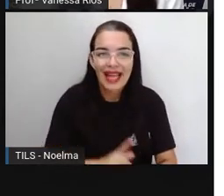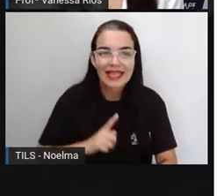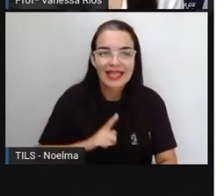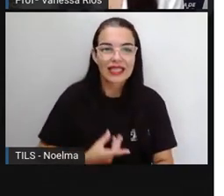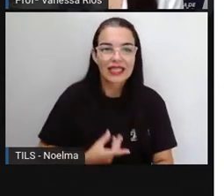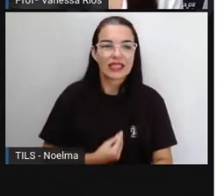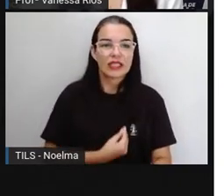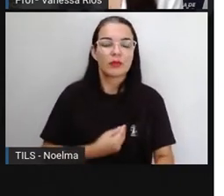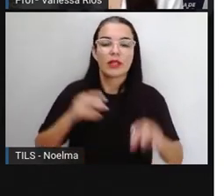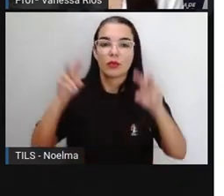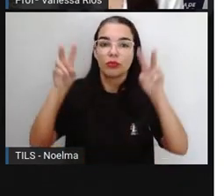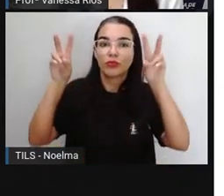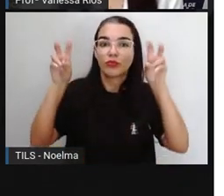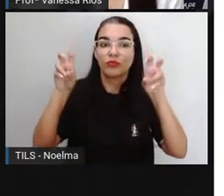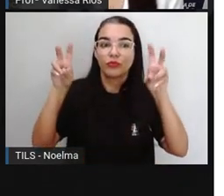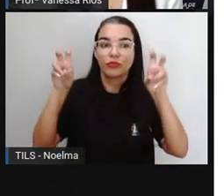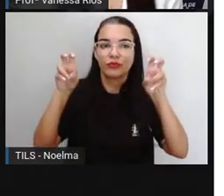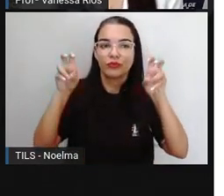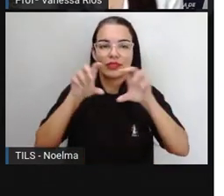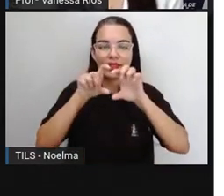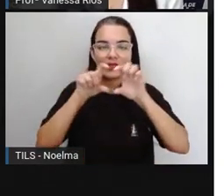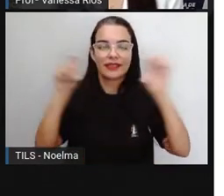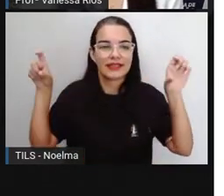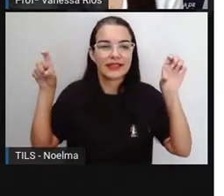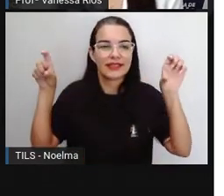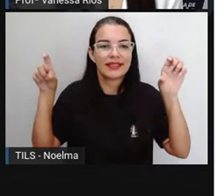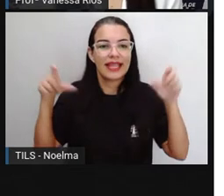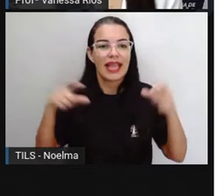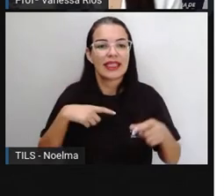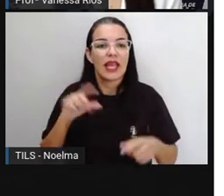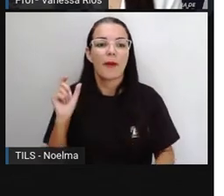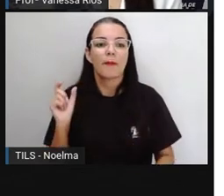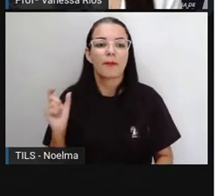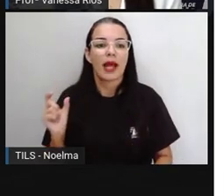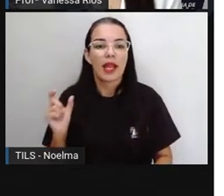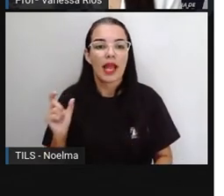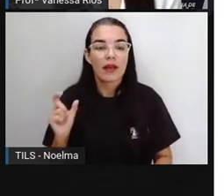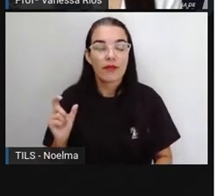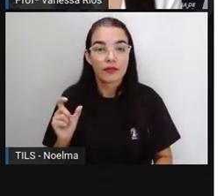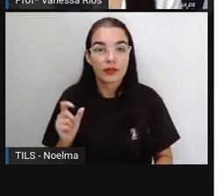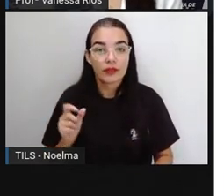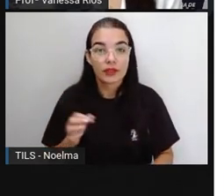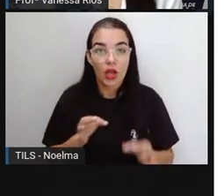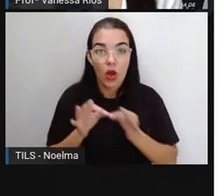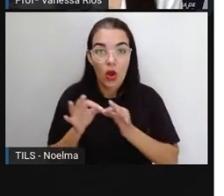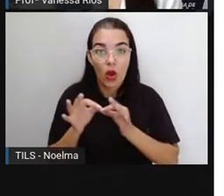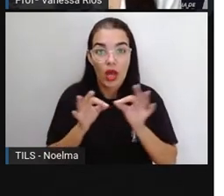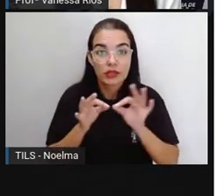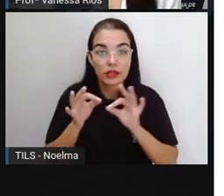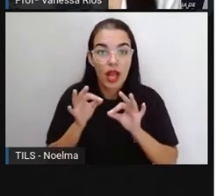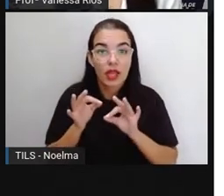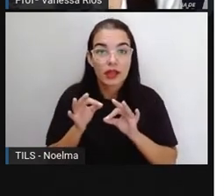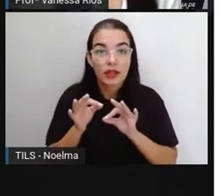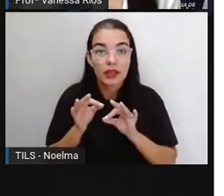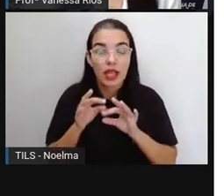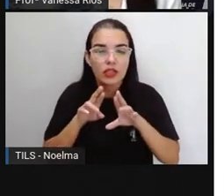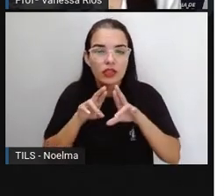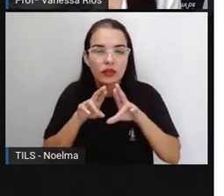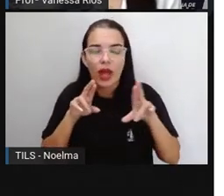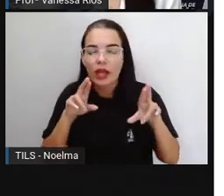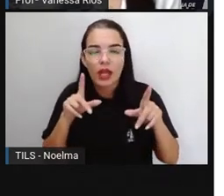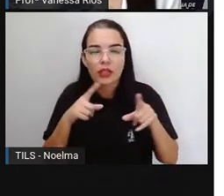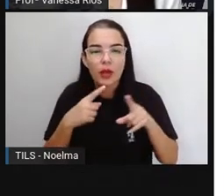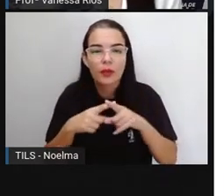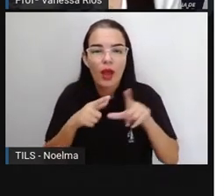do título, que são essas palavras que estão organizadas de uma forma diferente do